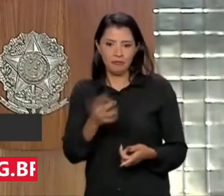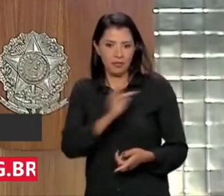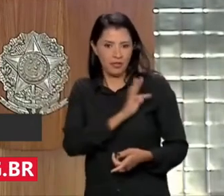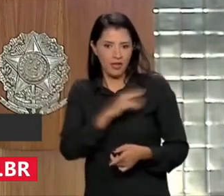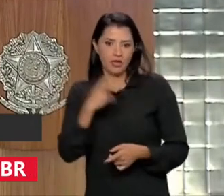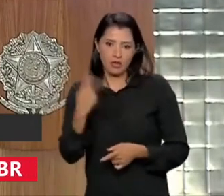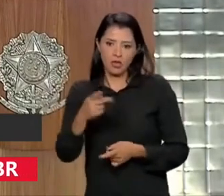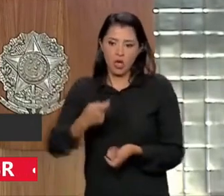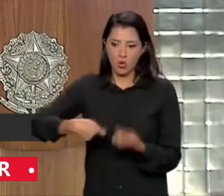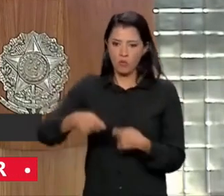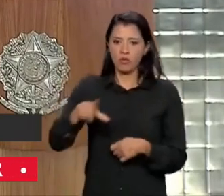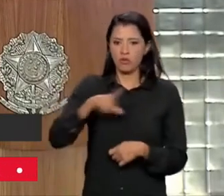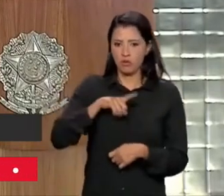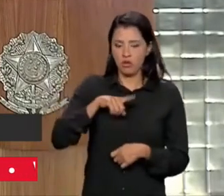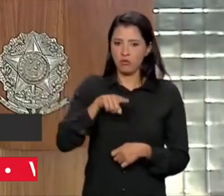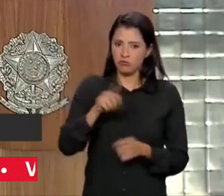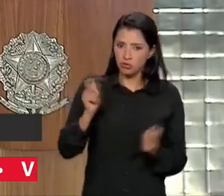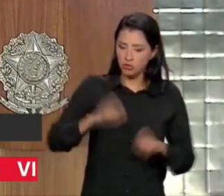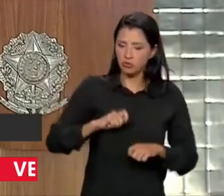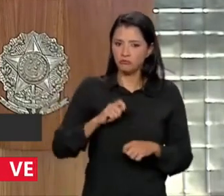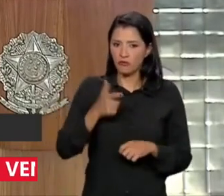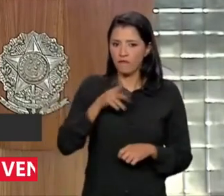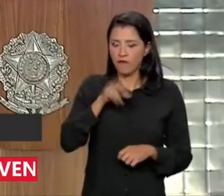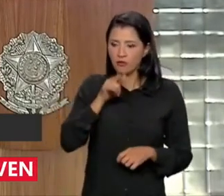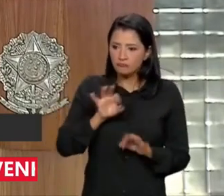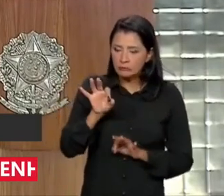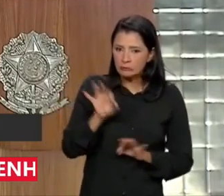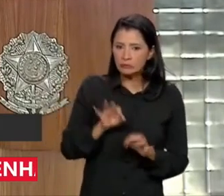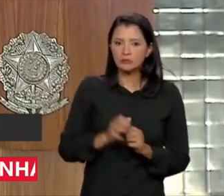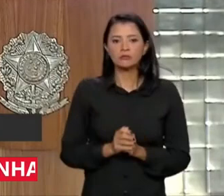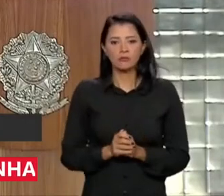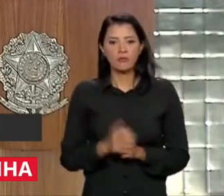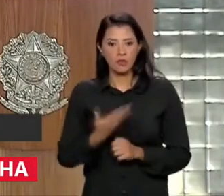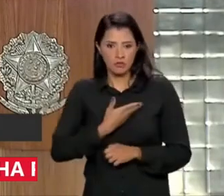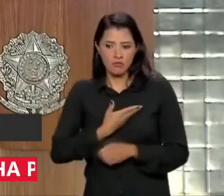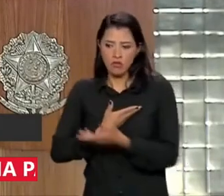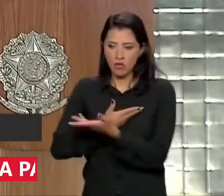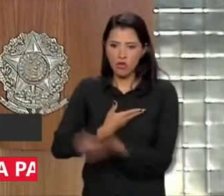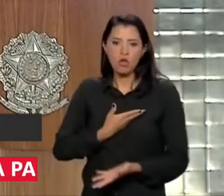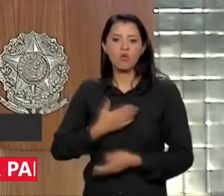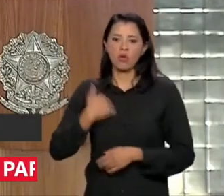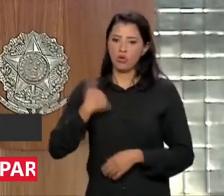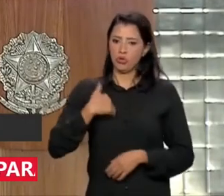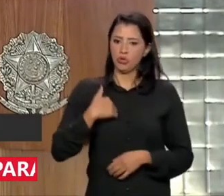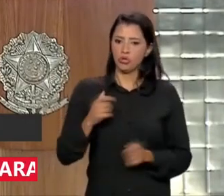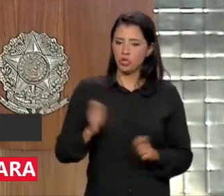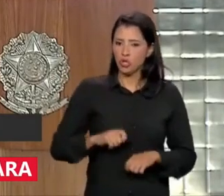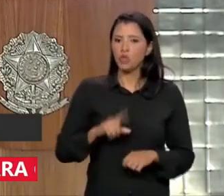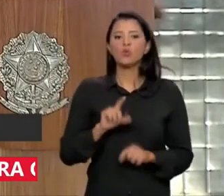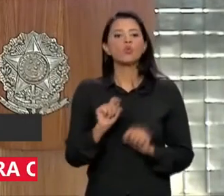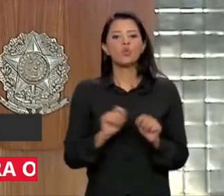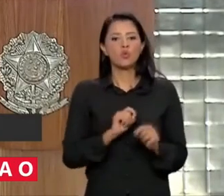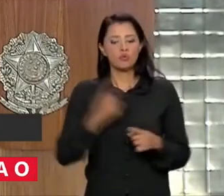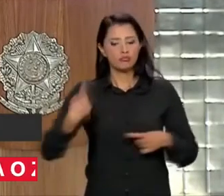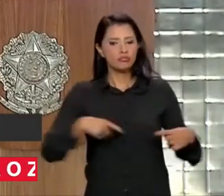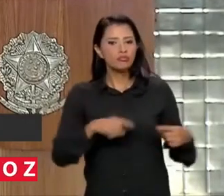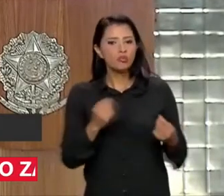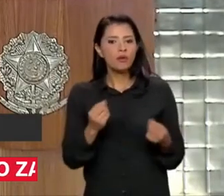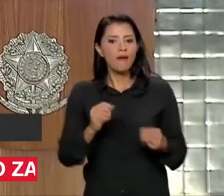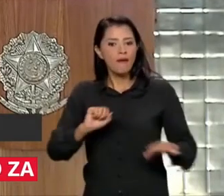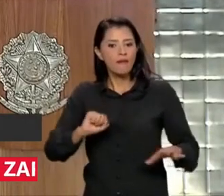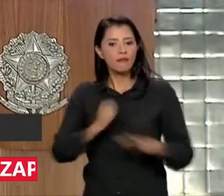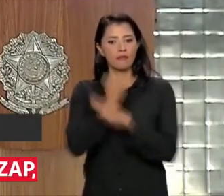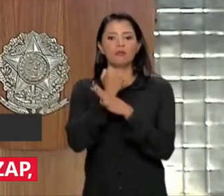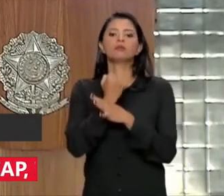que podem chegar a suscitar. Os companheiros argentinos vão rediscutir a questão das garantias